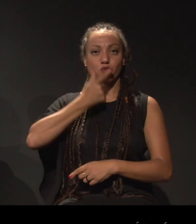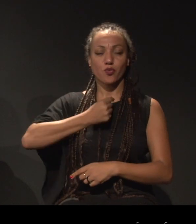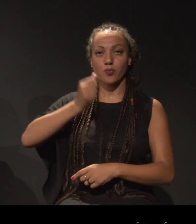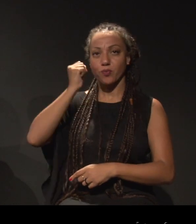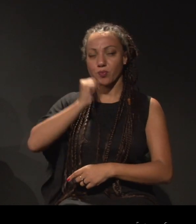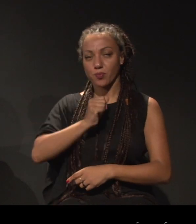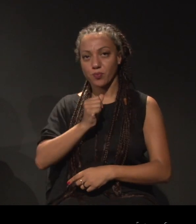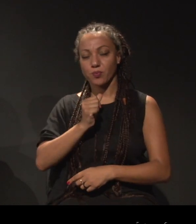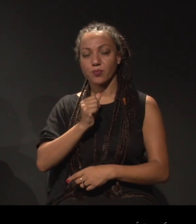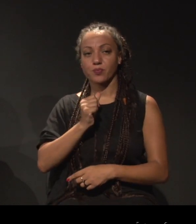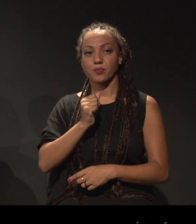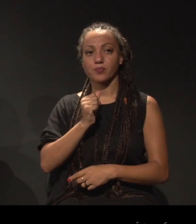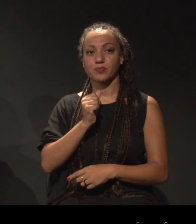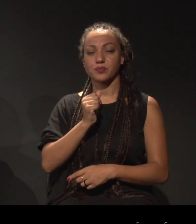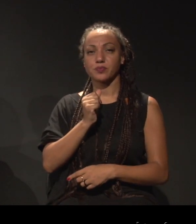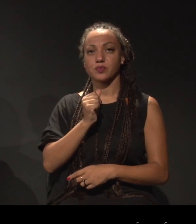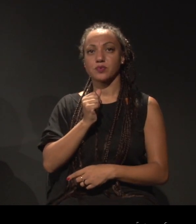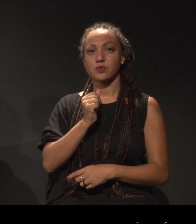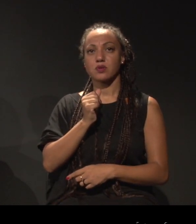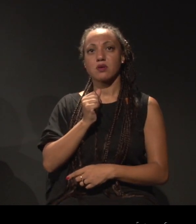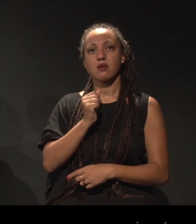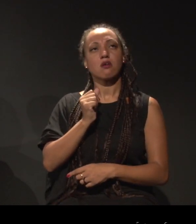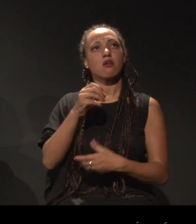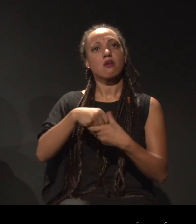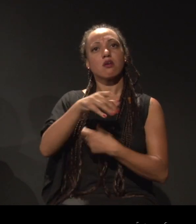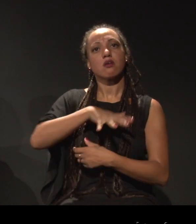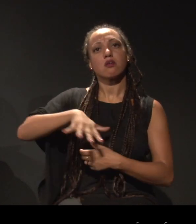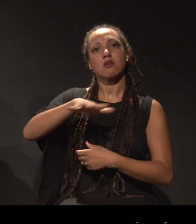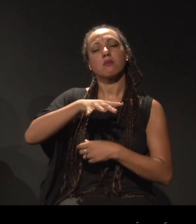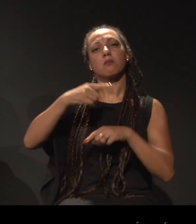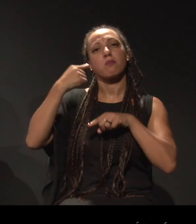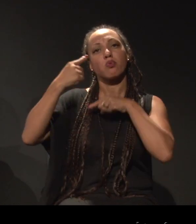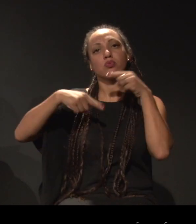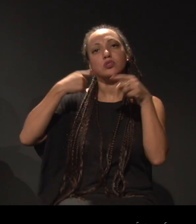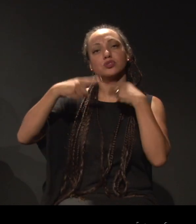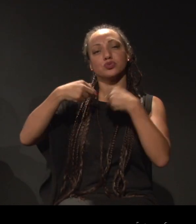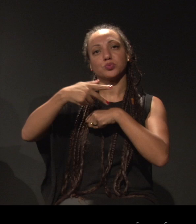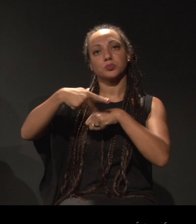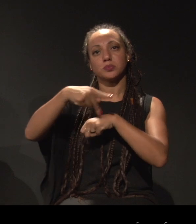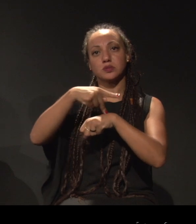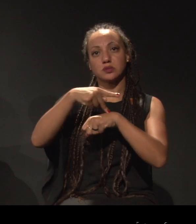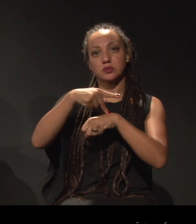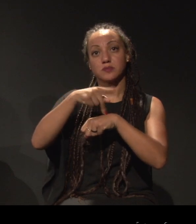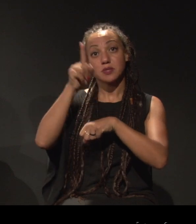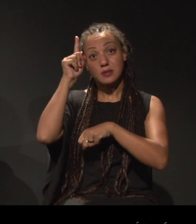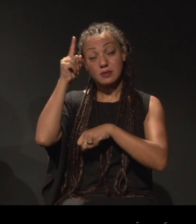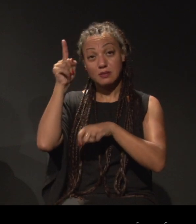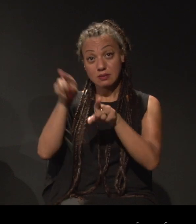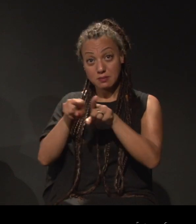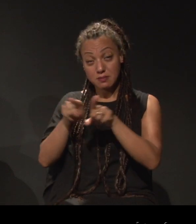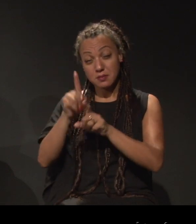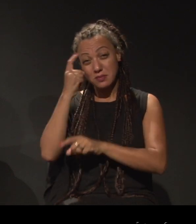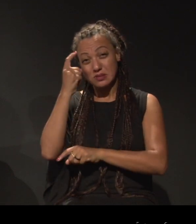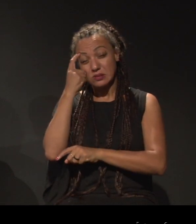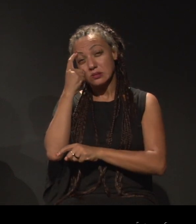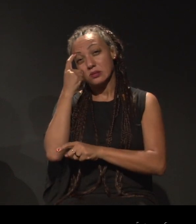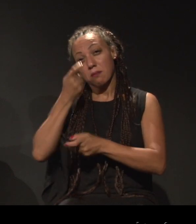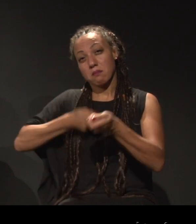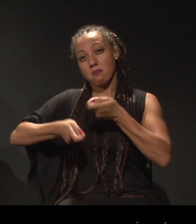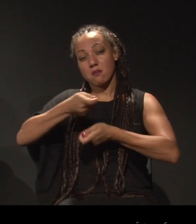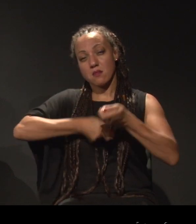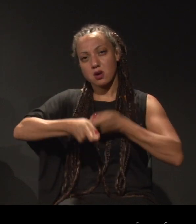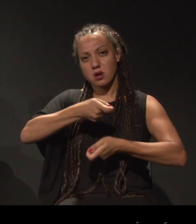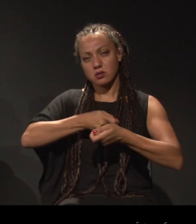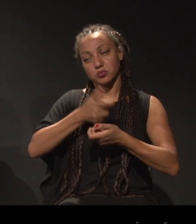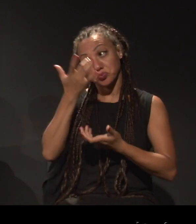pretas diante do cenário político do país e pensando a nível de mercado? Aí, assim, não